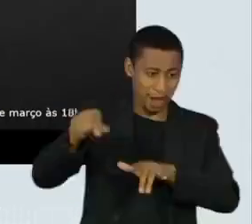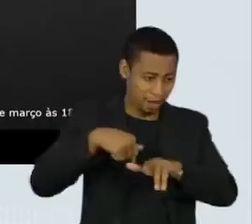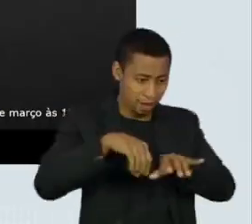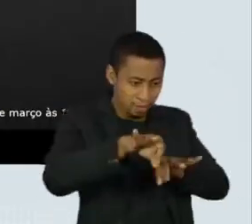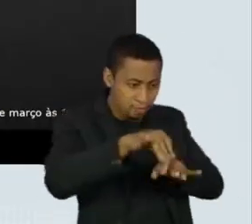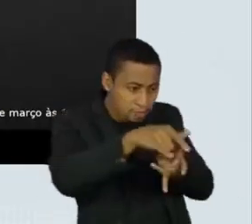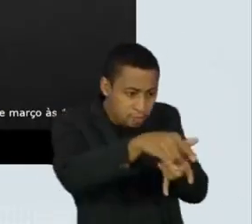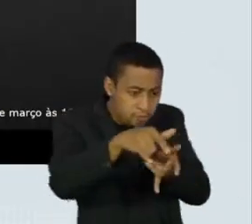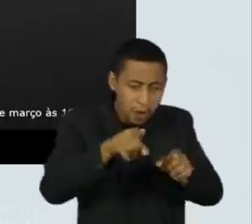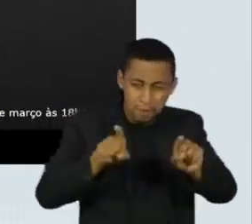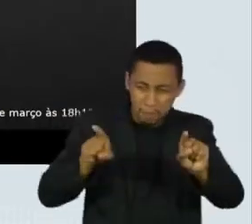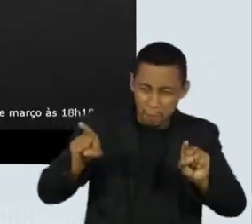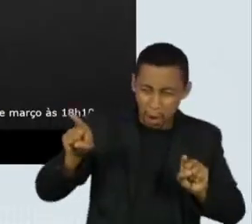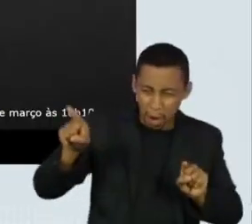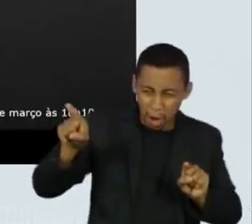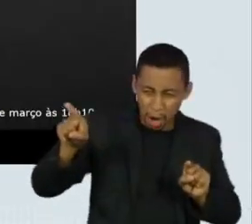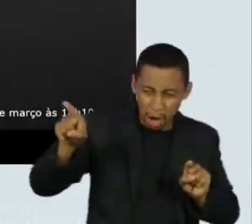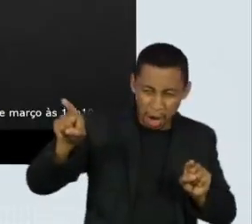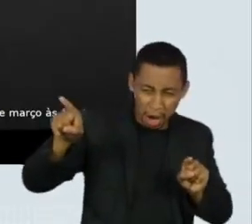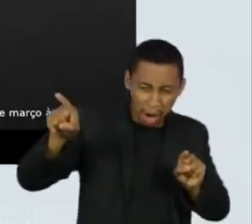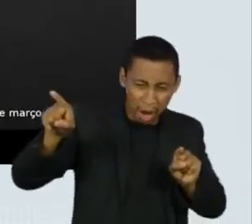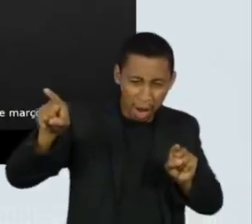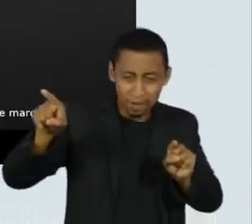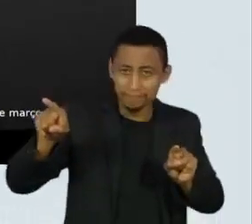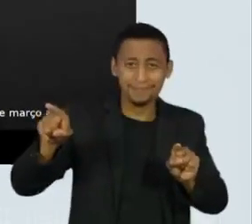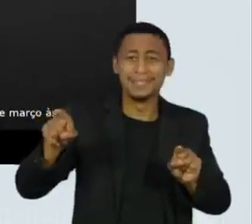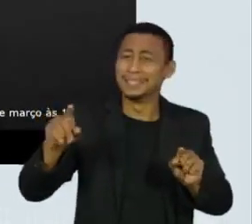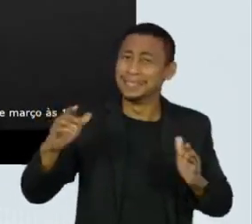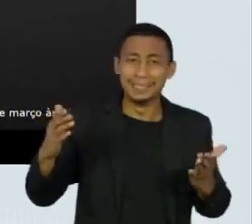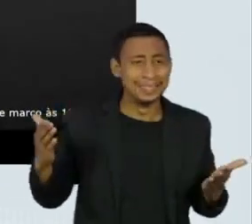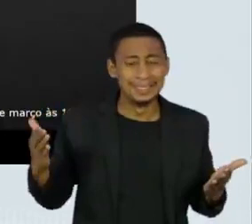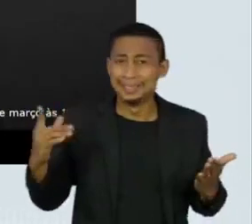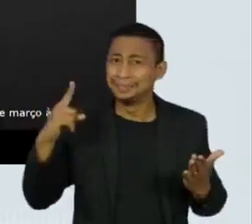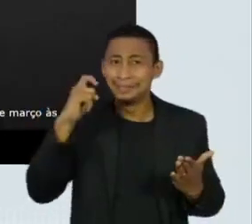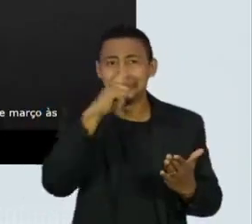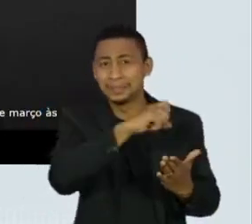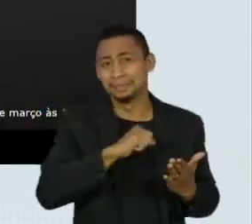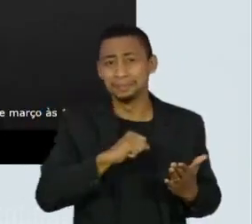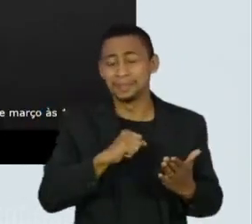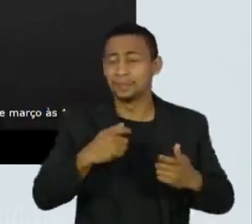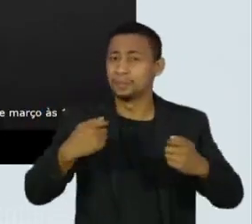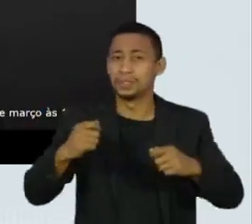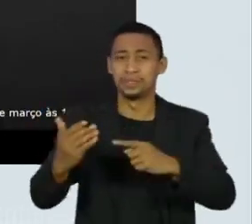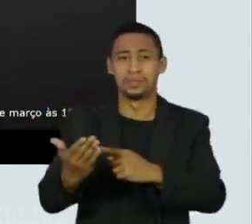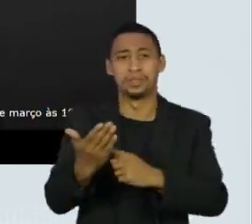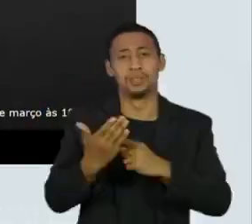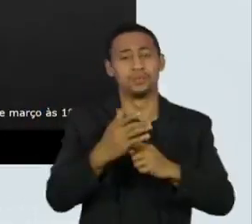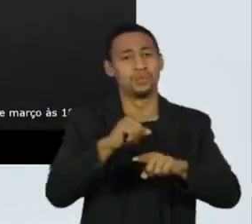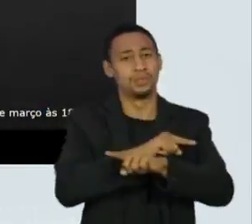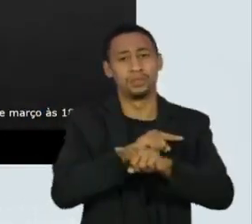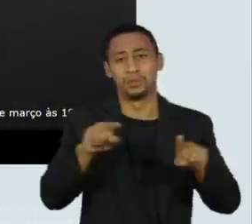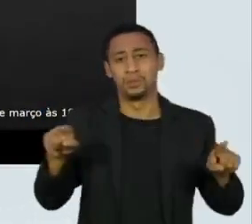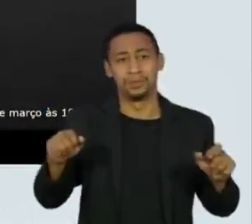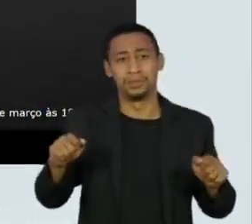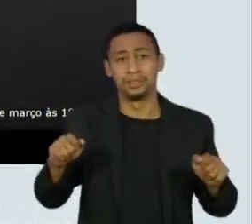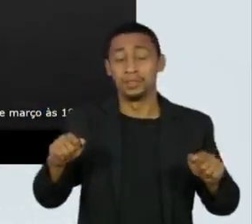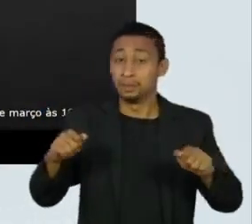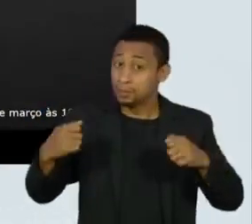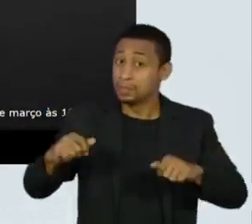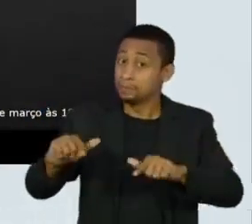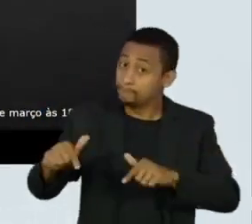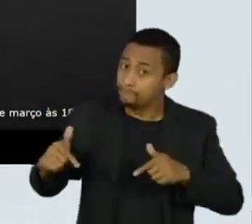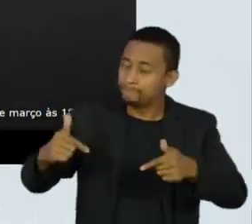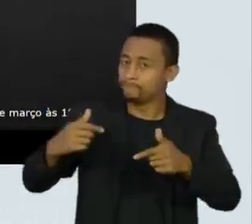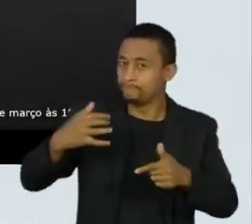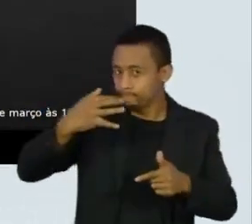no nosso Estado. Precisamos da ajuda de todos. Todos temos que ter a